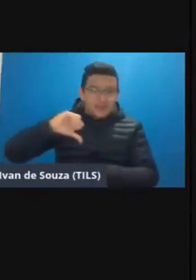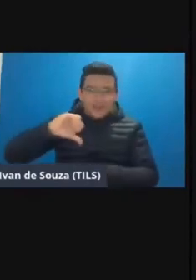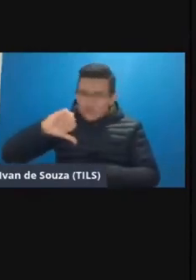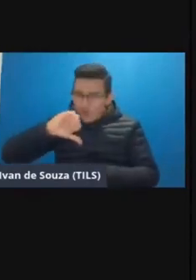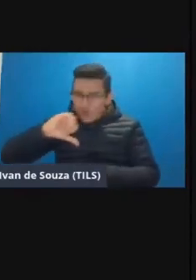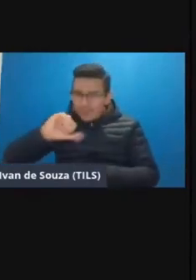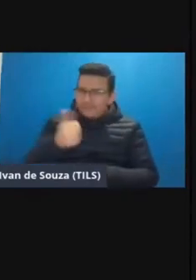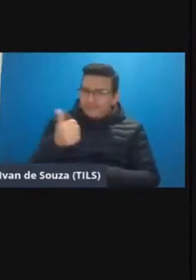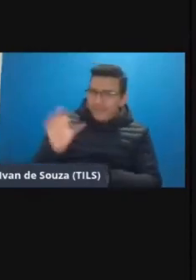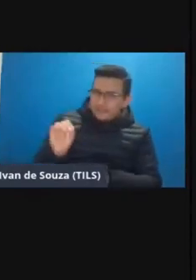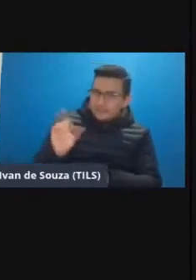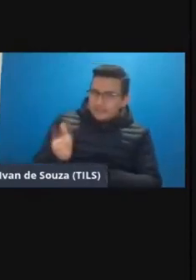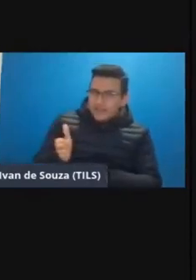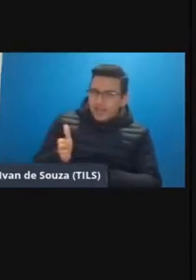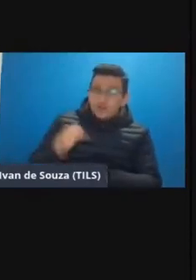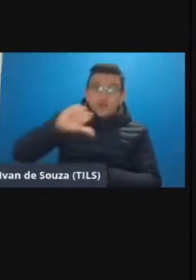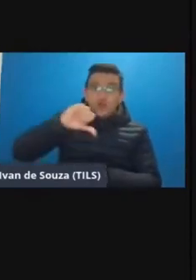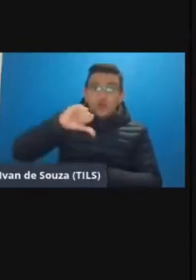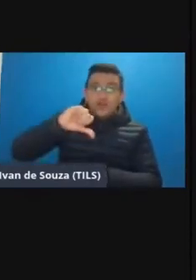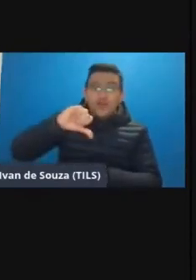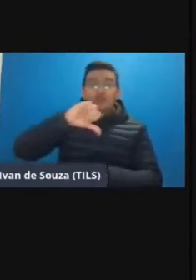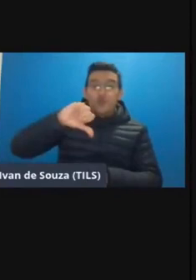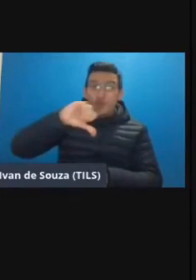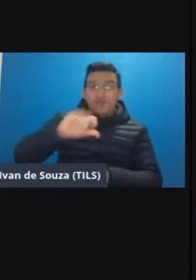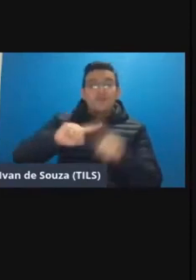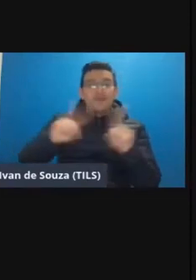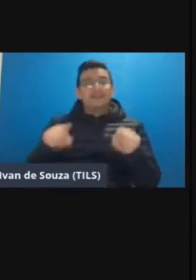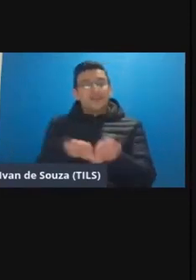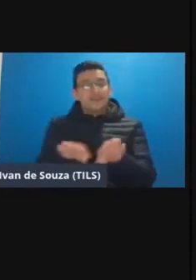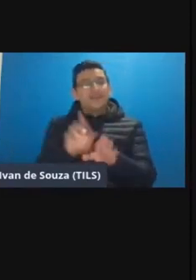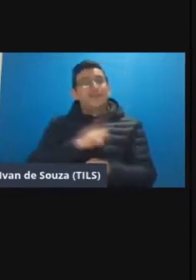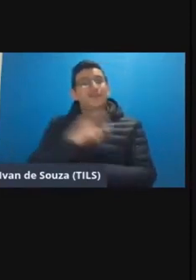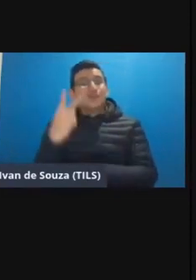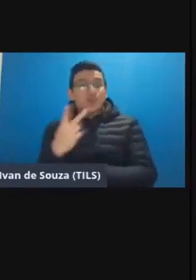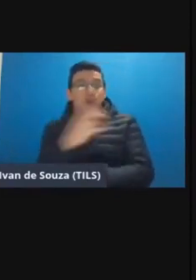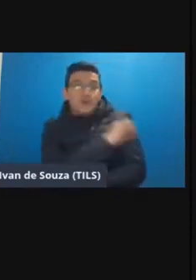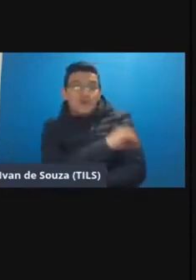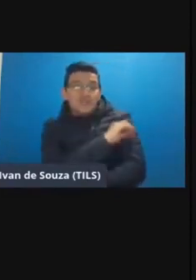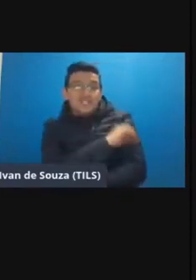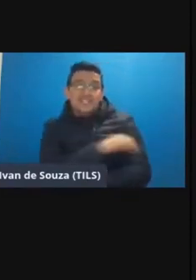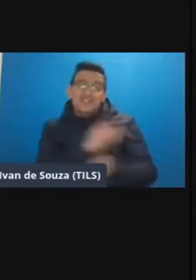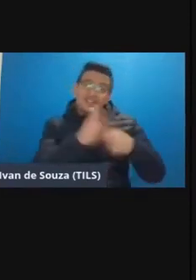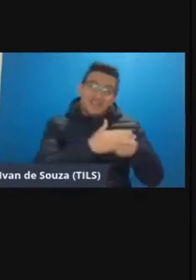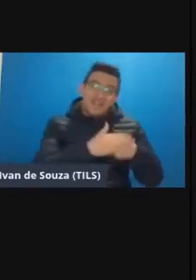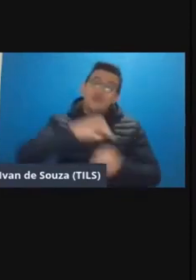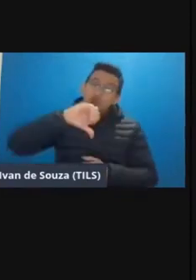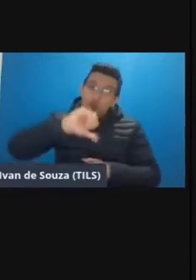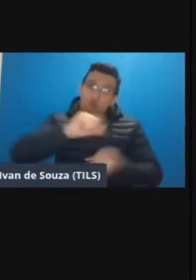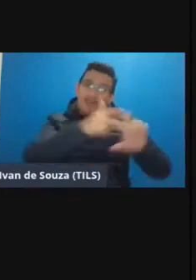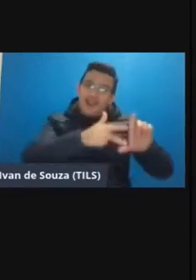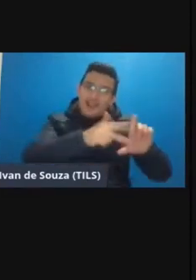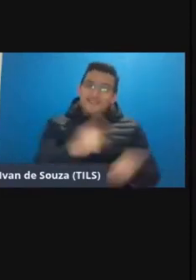nona ou é a décima já é a nona mas nós tivemos também duas oficinas que foram fechadas nona live e décimo